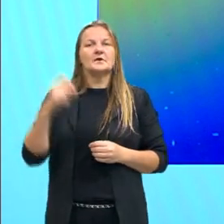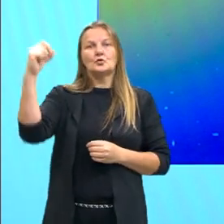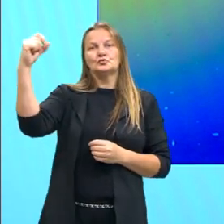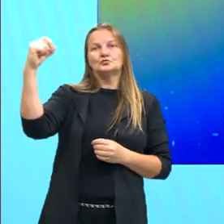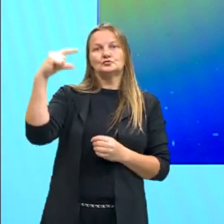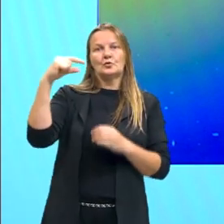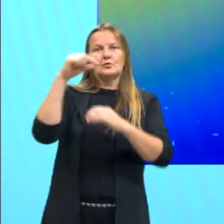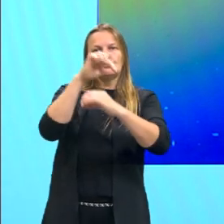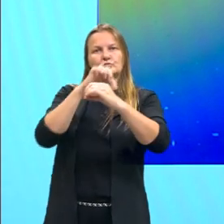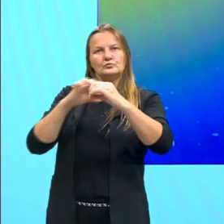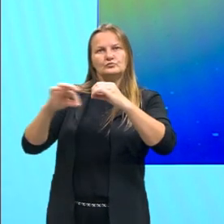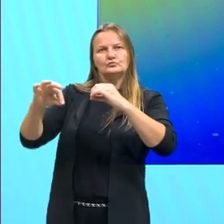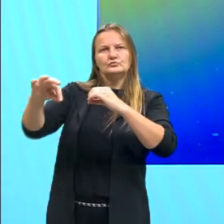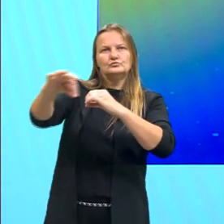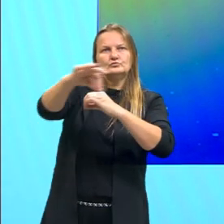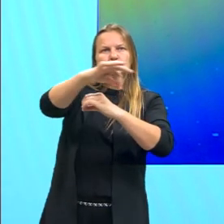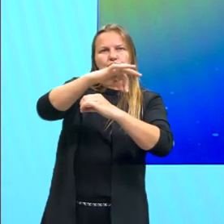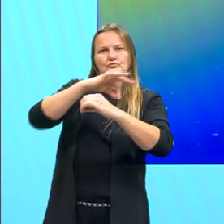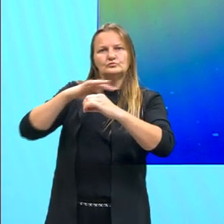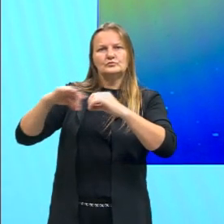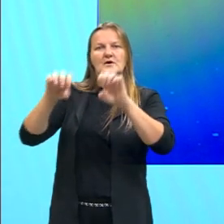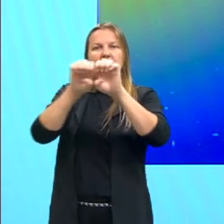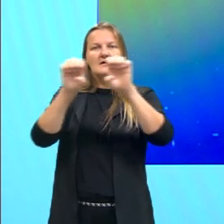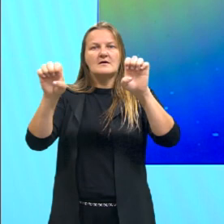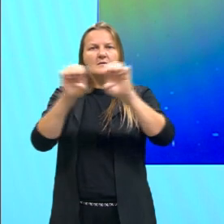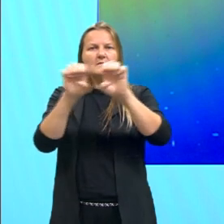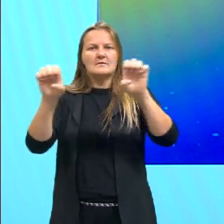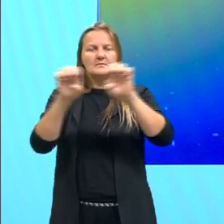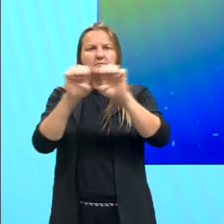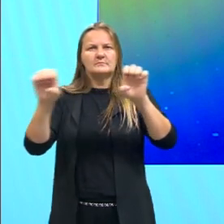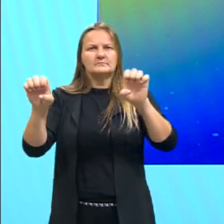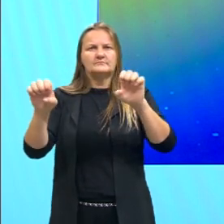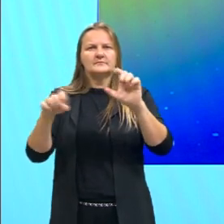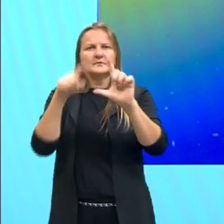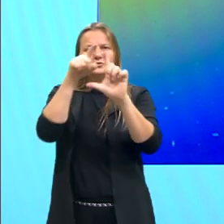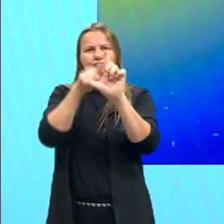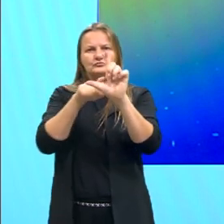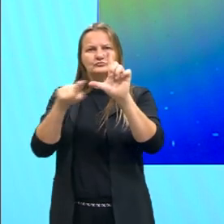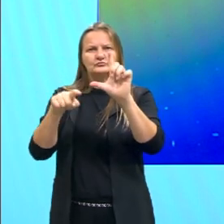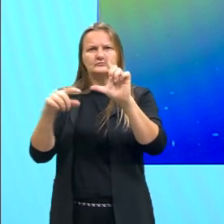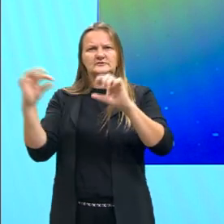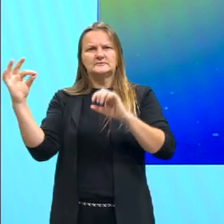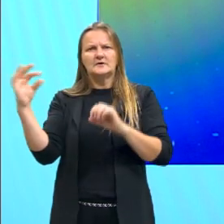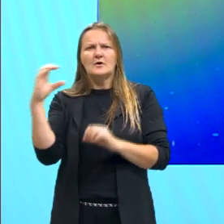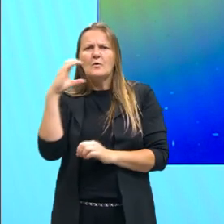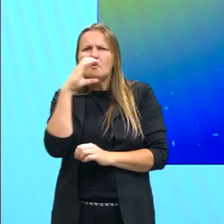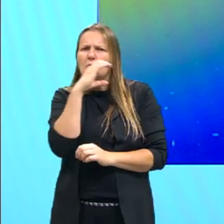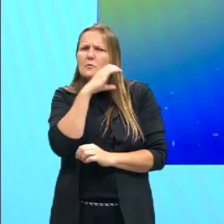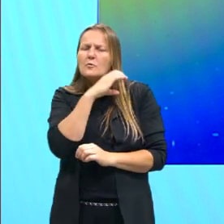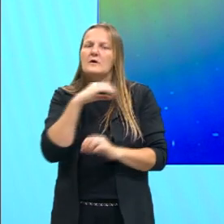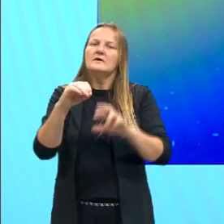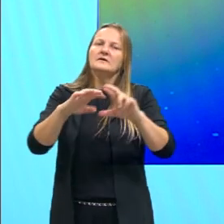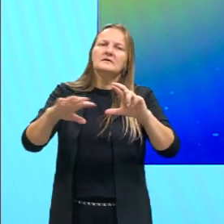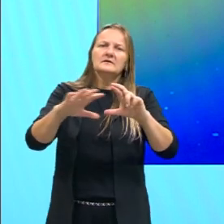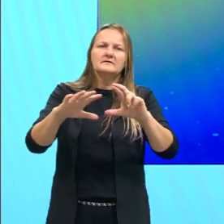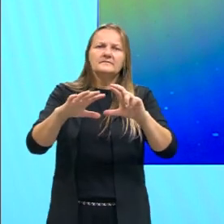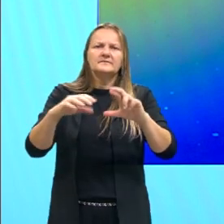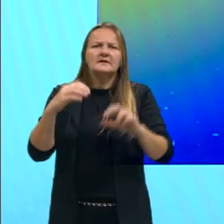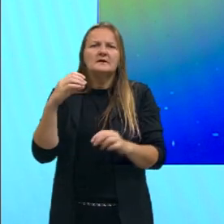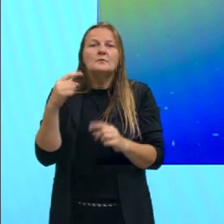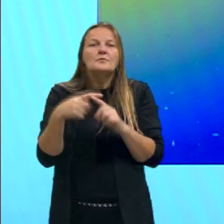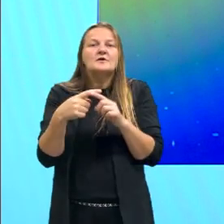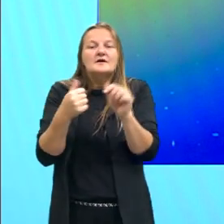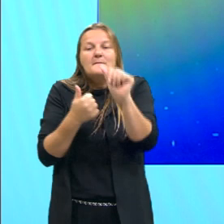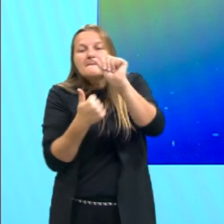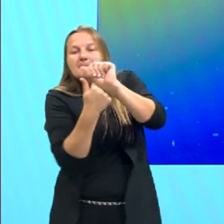na zona do Equador, ele chega no ângulo de 90 graus, então ele tem uma área muito menor pra aquecer, porque a